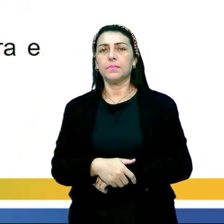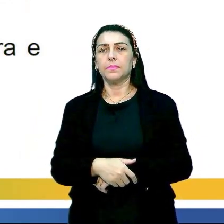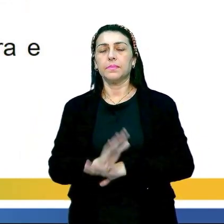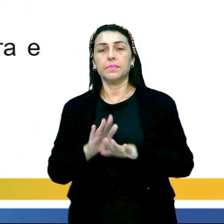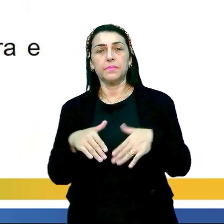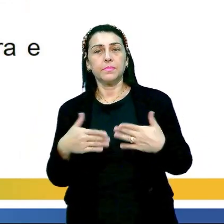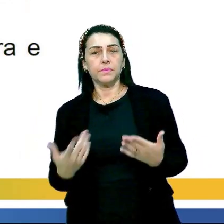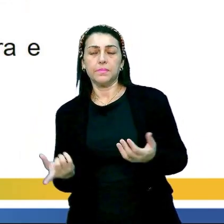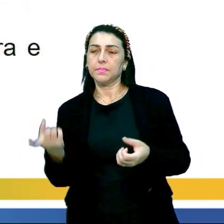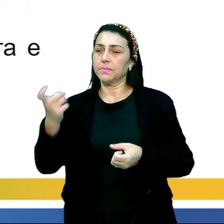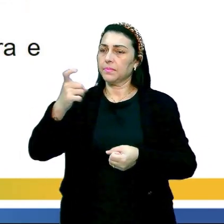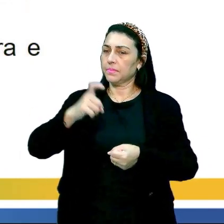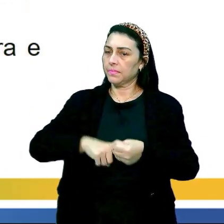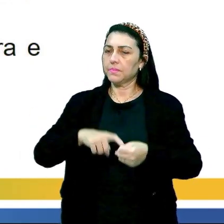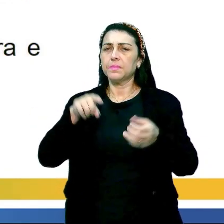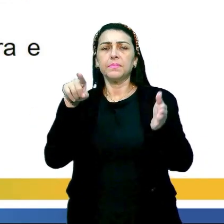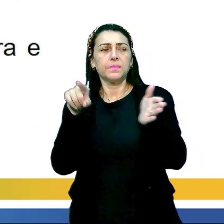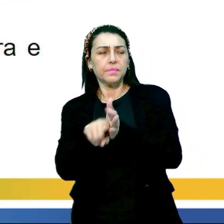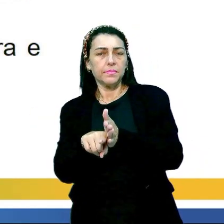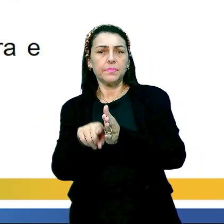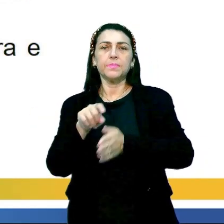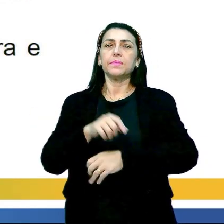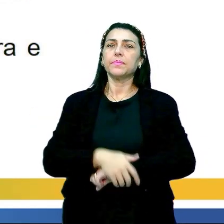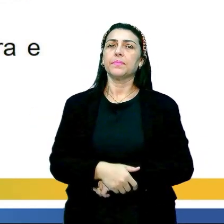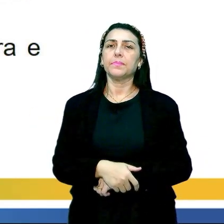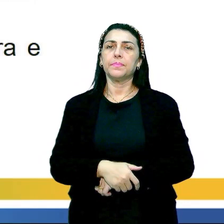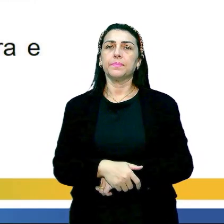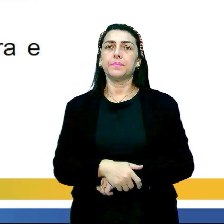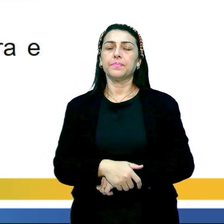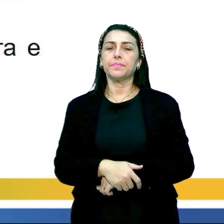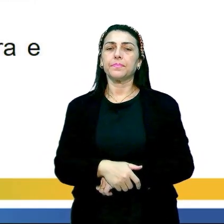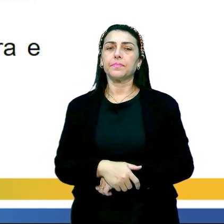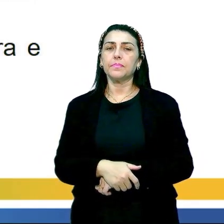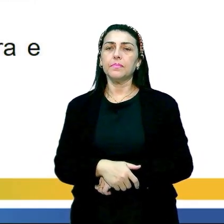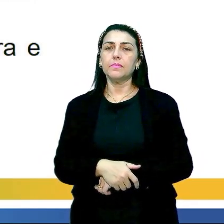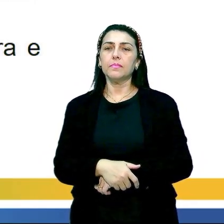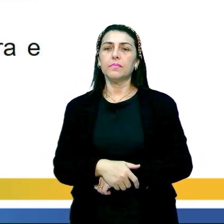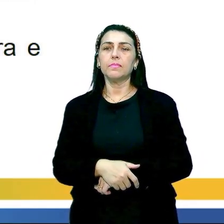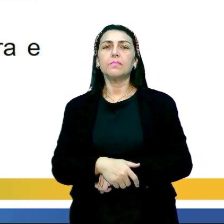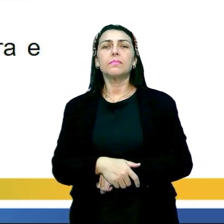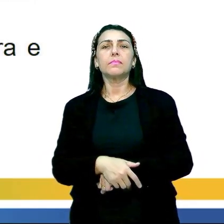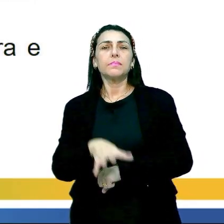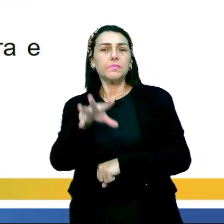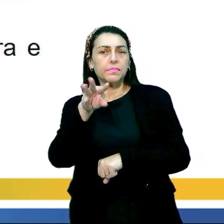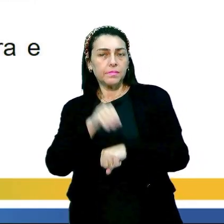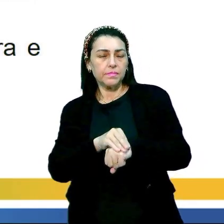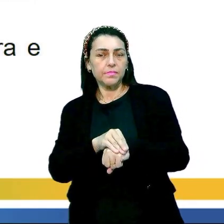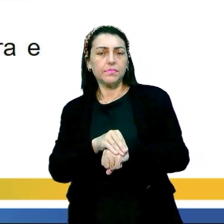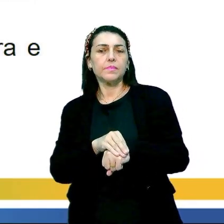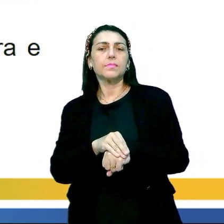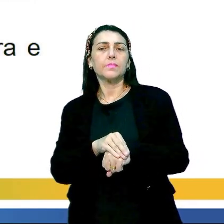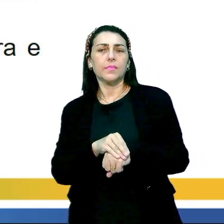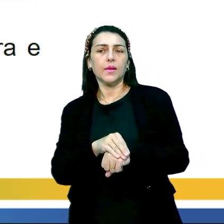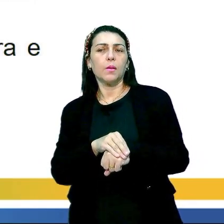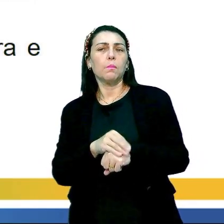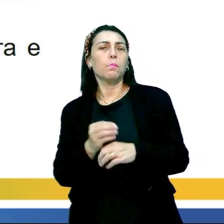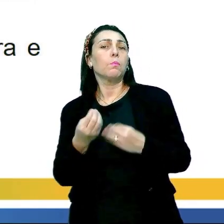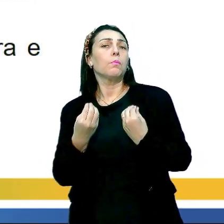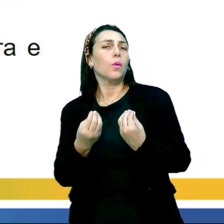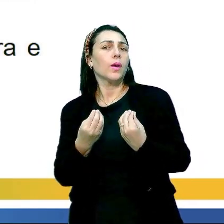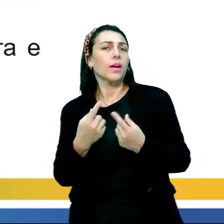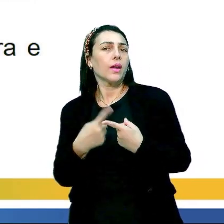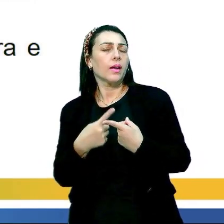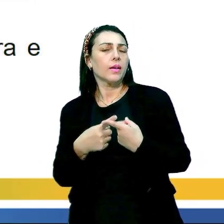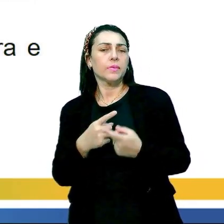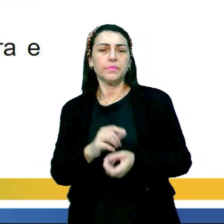Então, galera, voltando aí para a nossa questão, né? É reconhecido por, né? A gente fica nessa parte, o tango é reconhecido por o